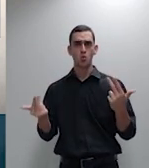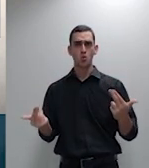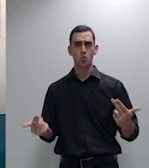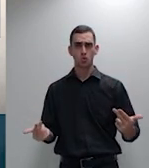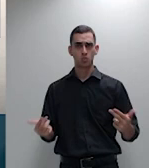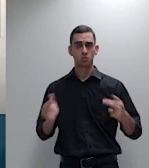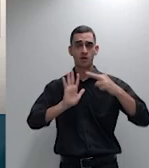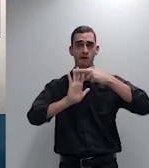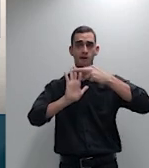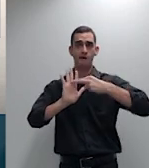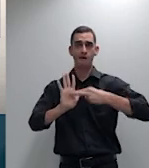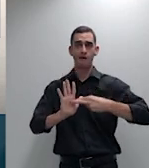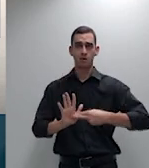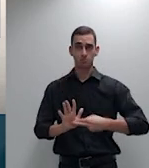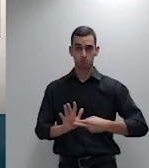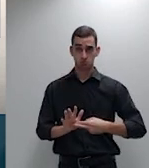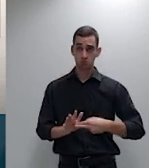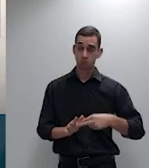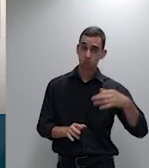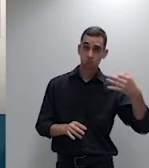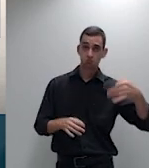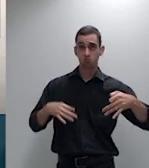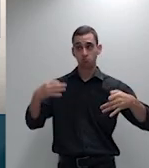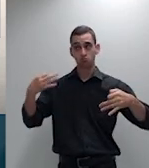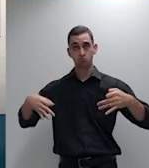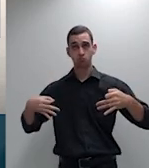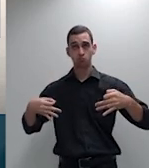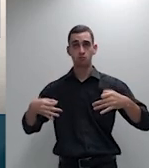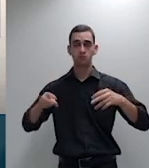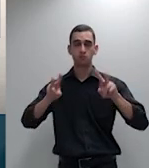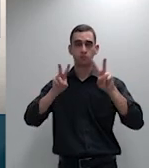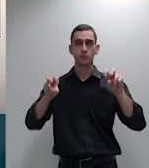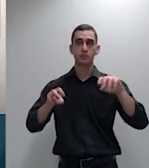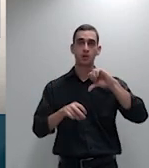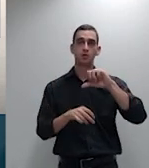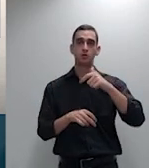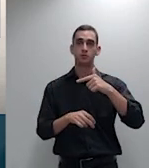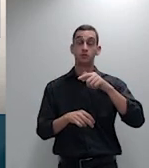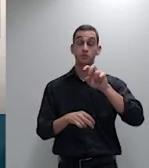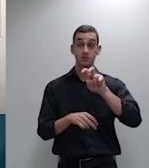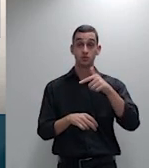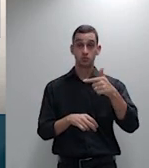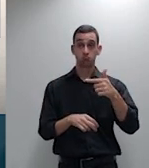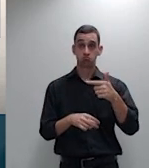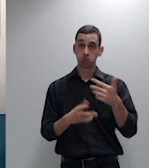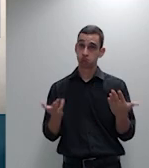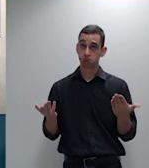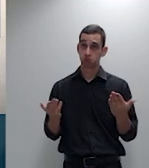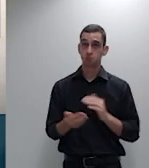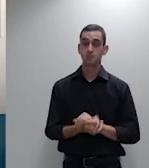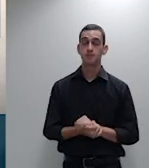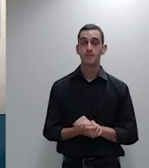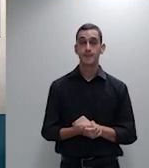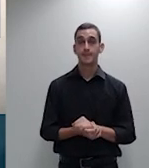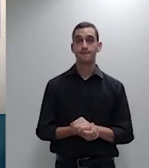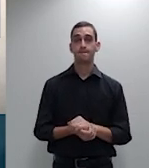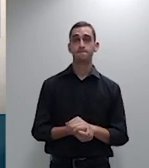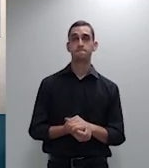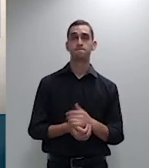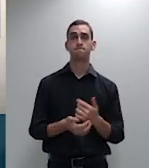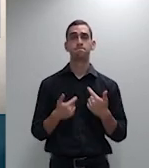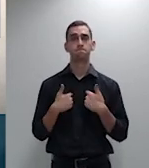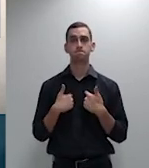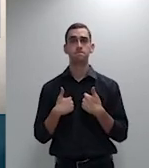ao tema 952 dos planos individuais eu gostaria aqui apenas sobre o